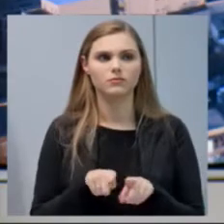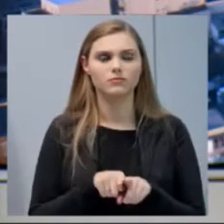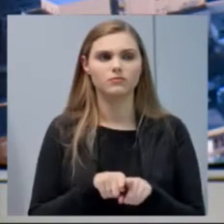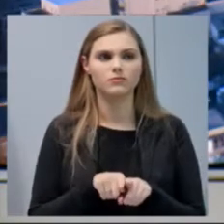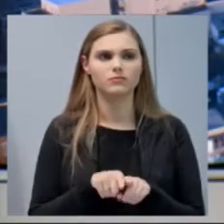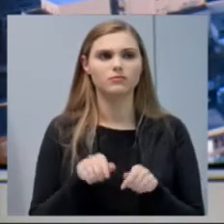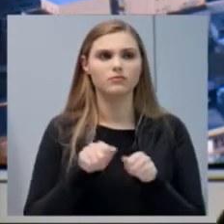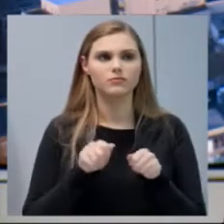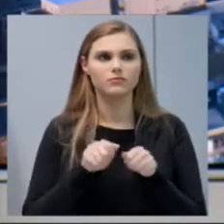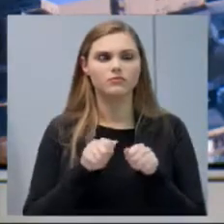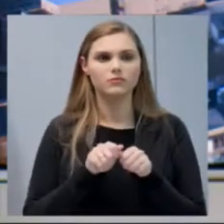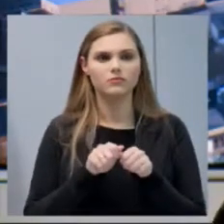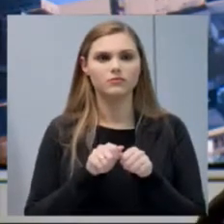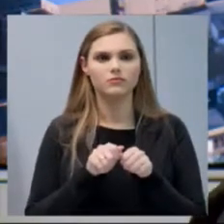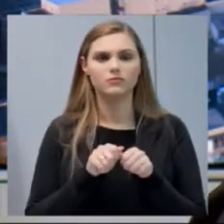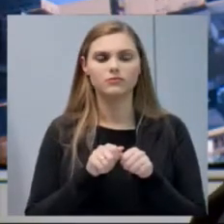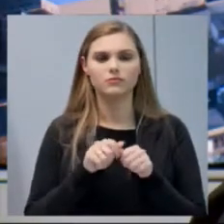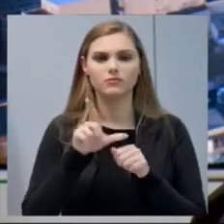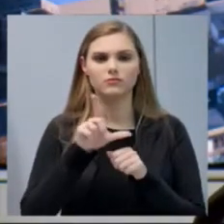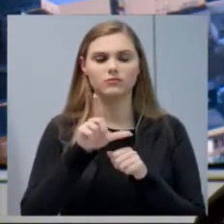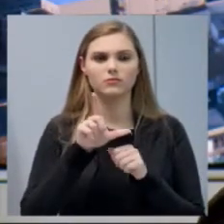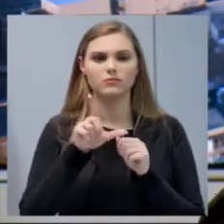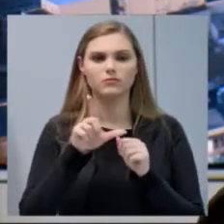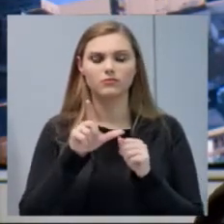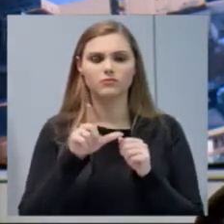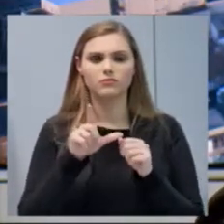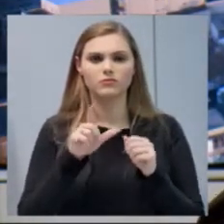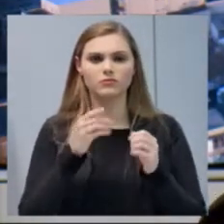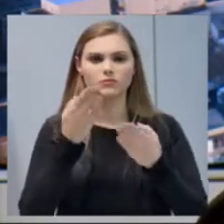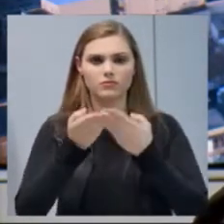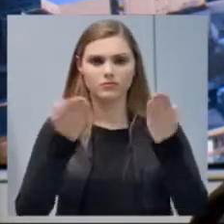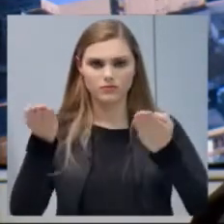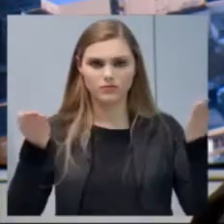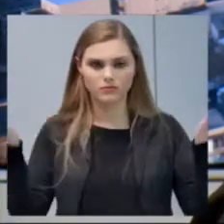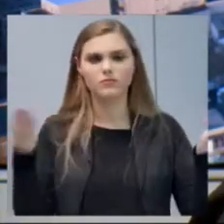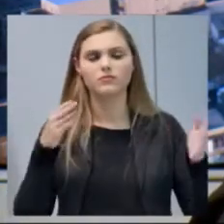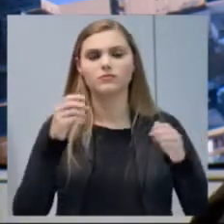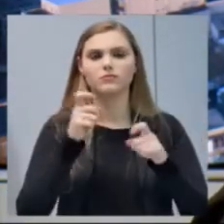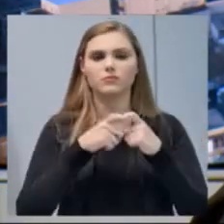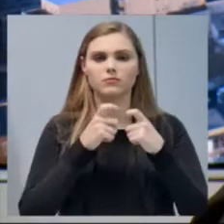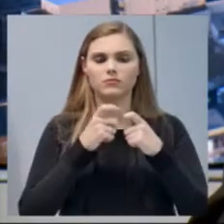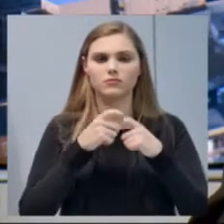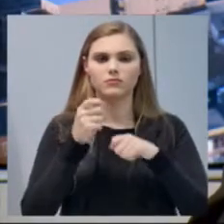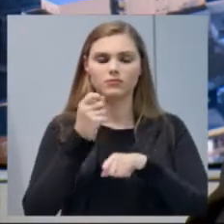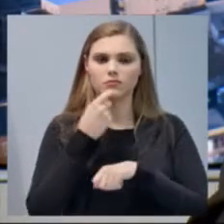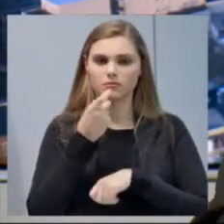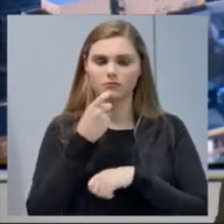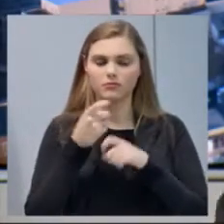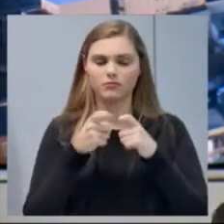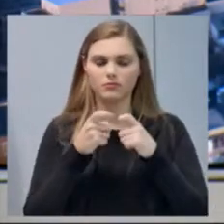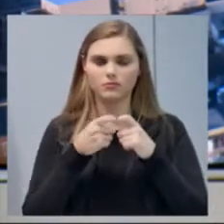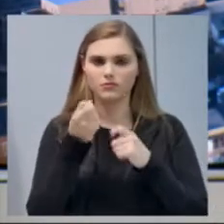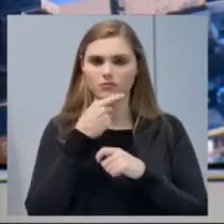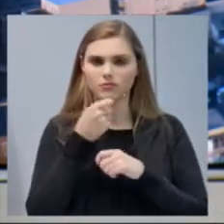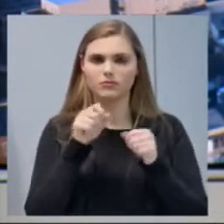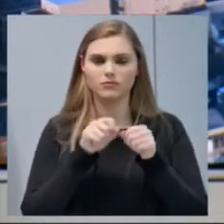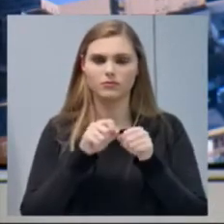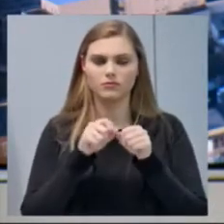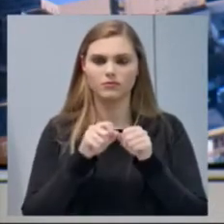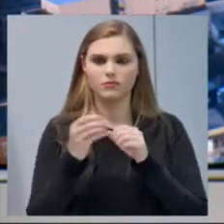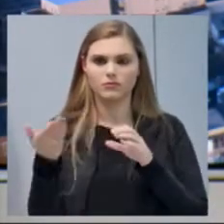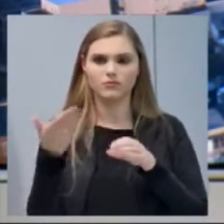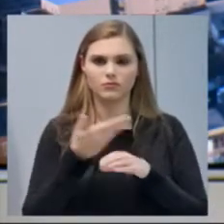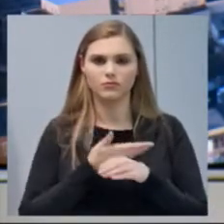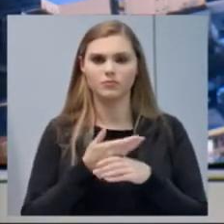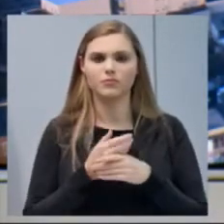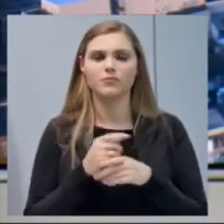feitas licitações para a questão dos medicamentos que estão chegando. também sobre essa questão da saúde, nós, na próxima sexta